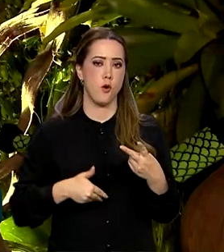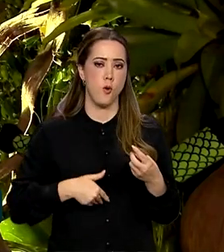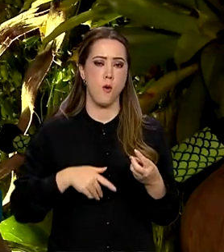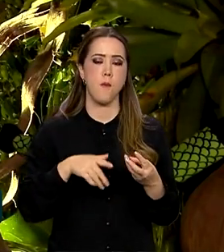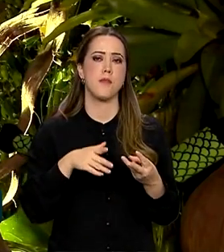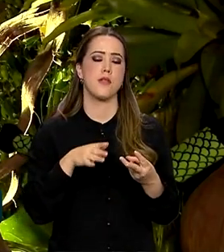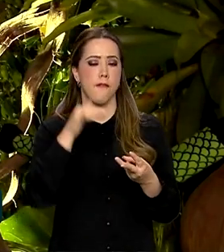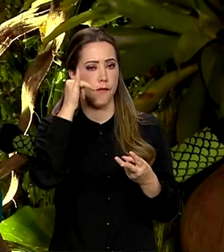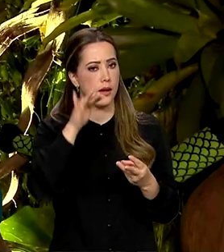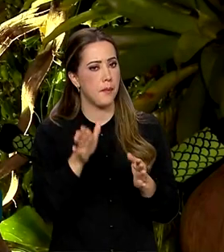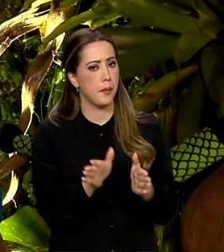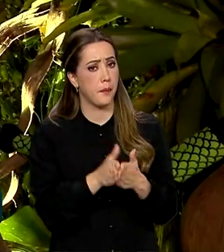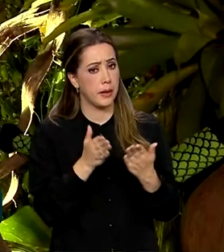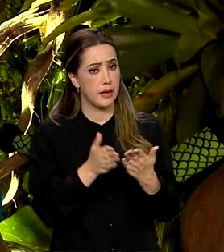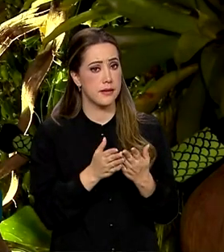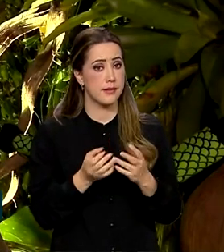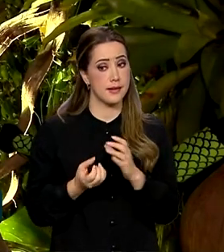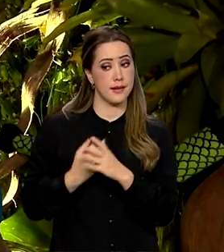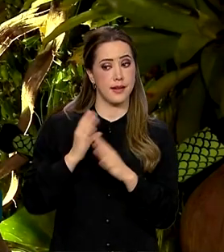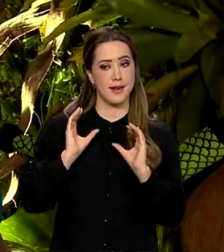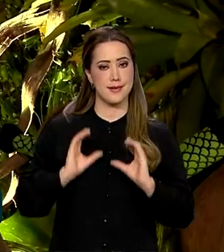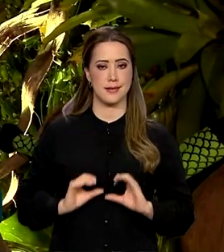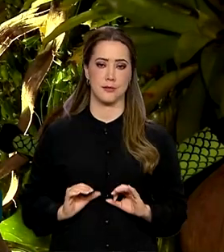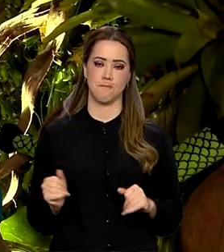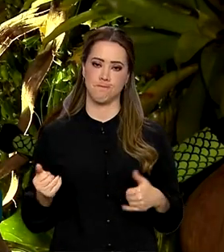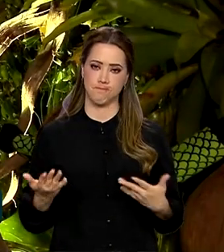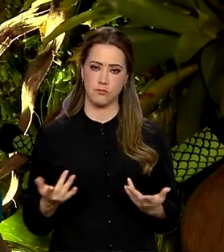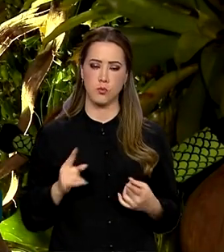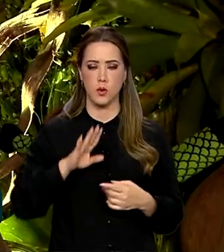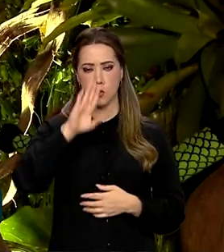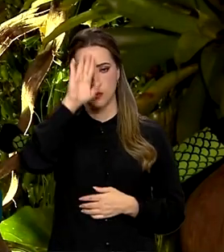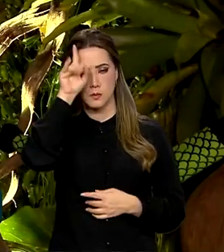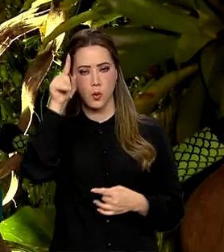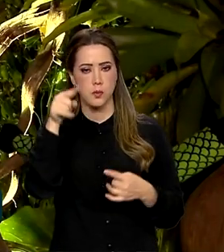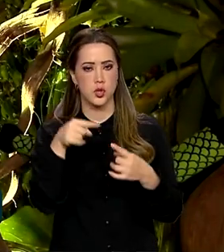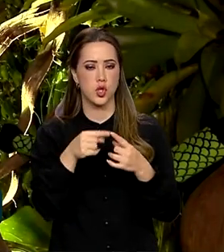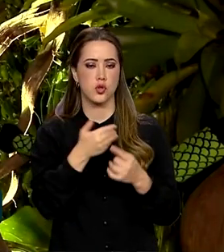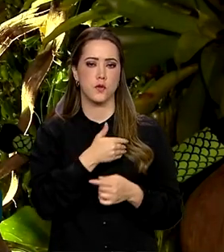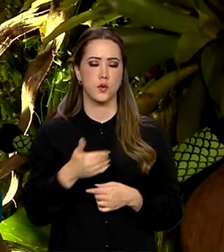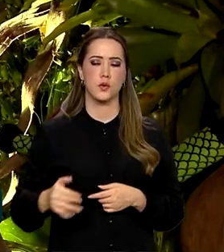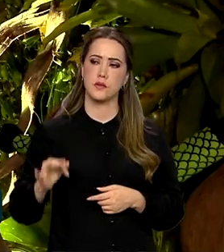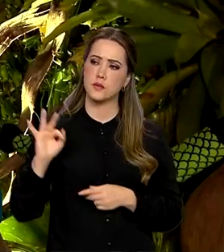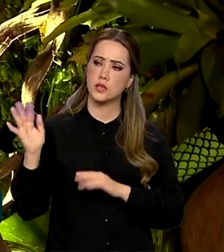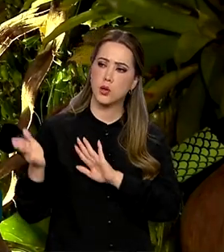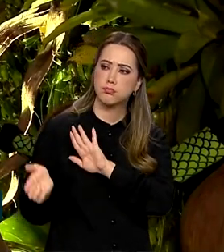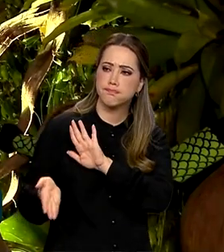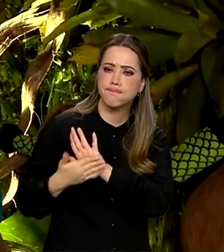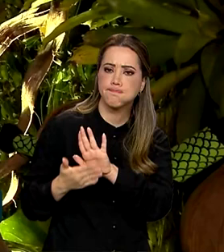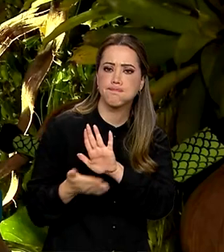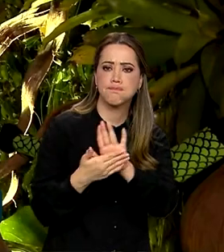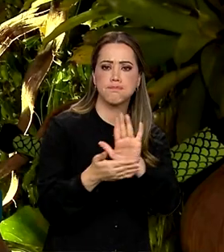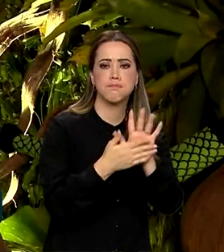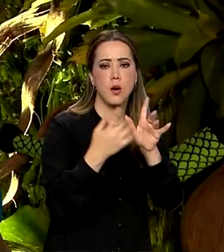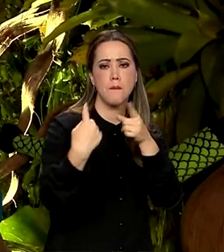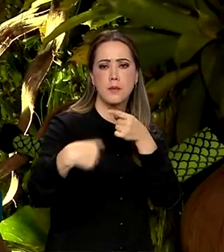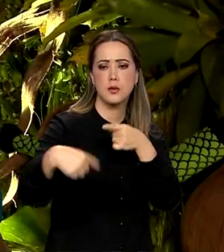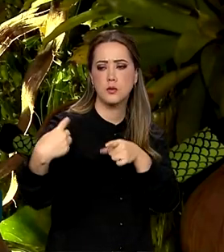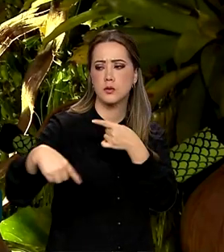também cidadania. Uma das prioridades do governo federal é debater propostas aí de